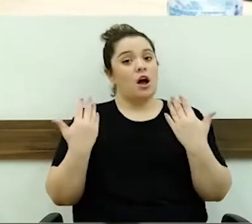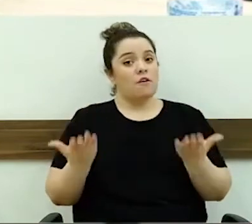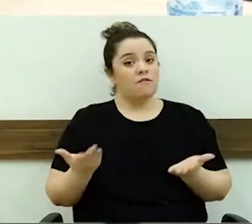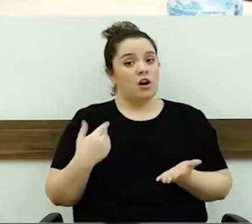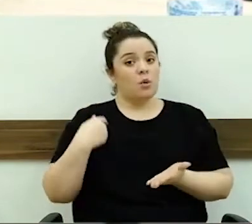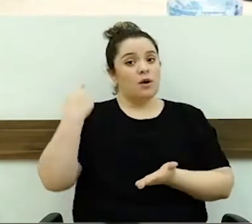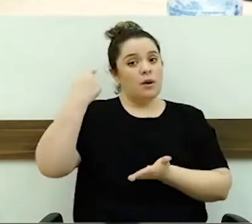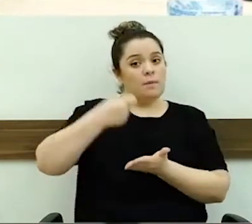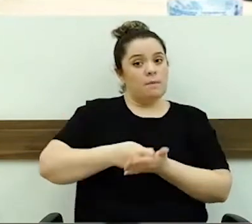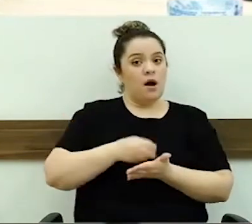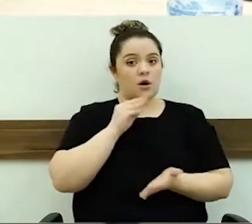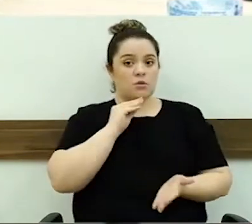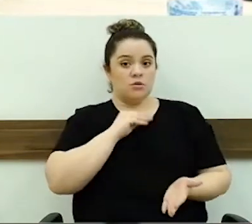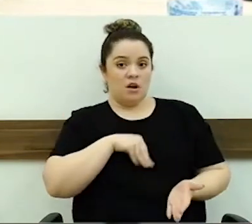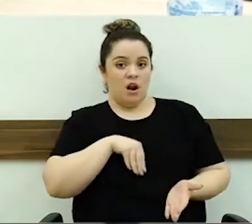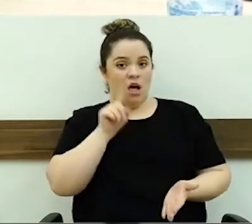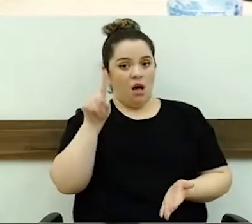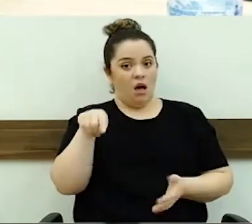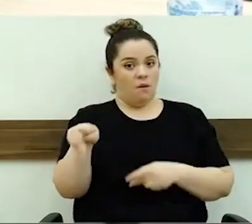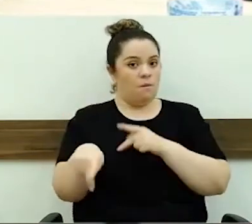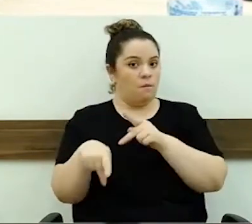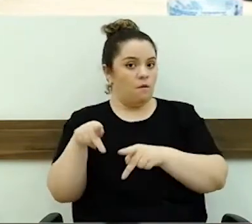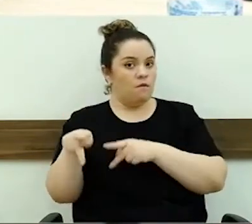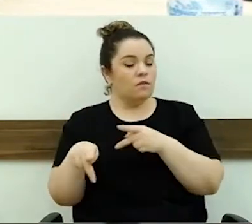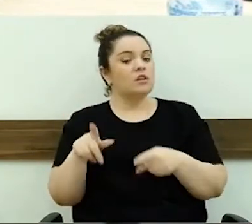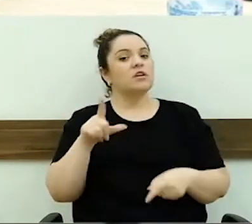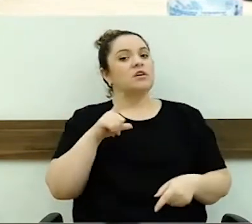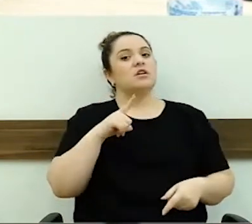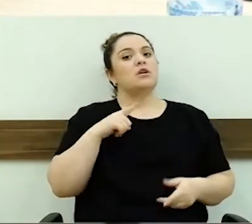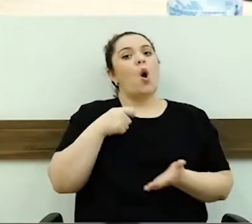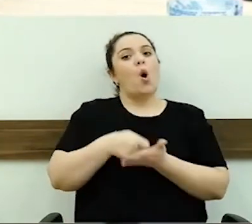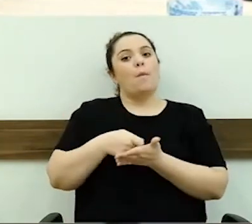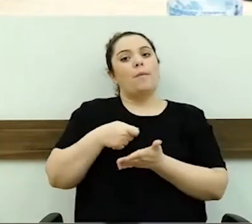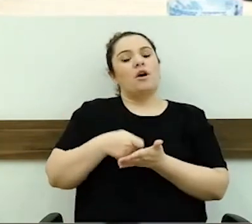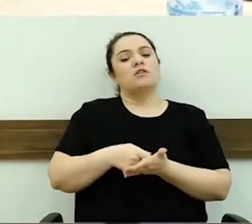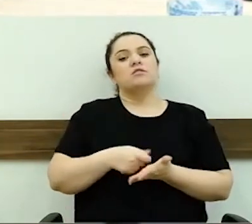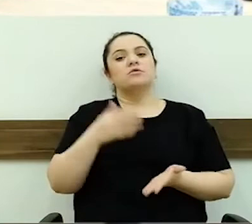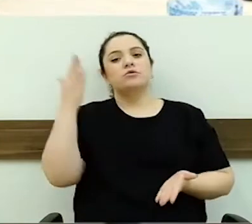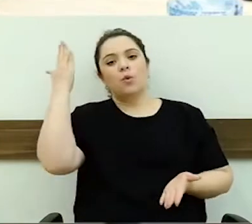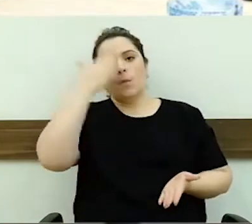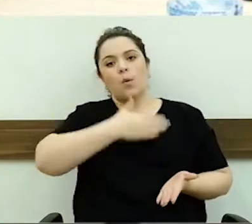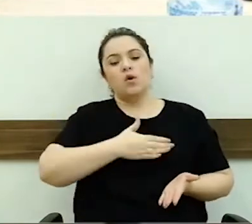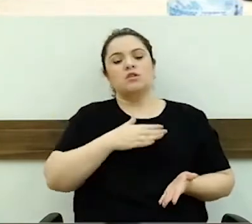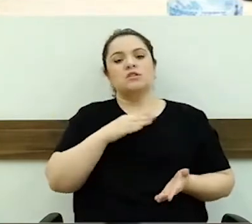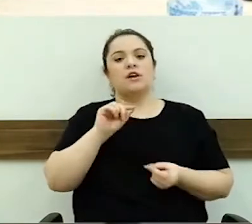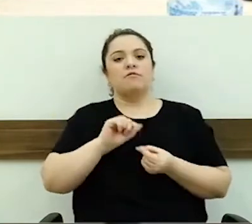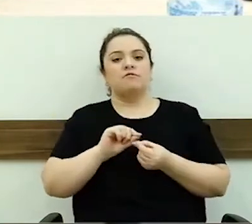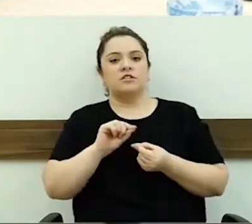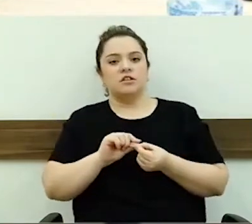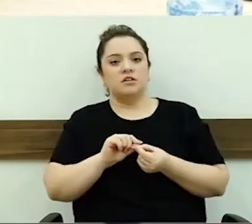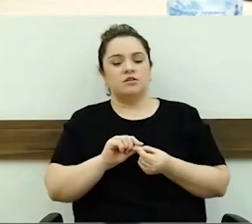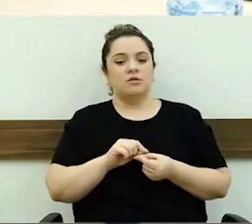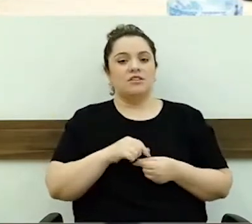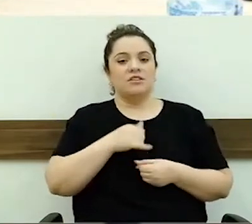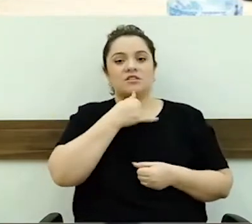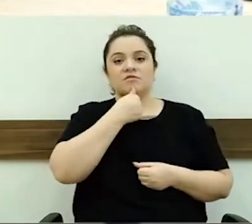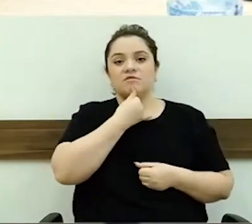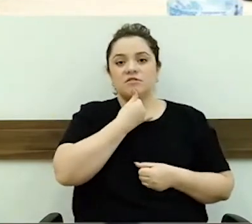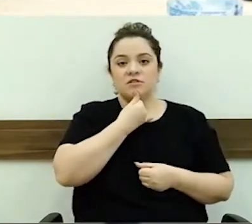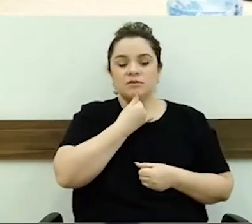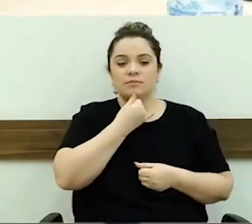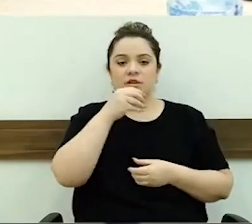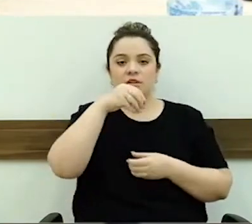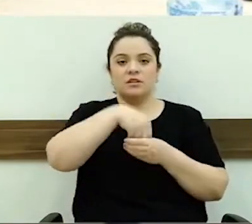paga nosso salário é o povo. Então, nós temos obrigação de mostrar, sim, o que estamos fazendo. Infelizmente,